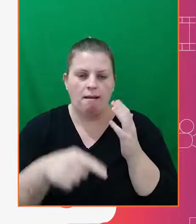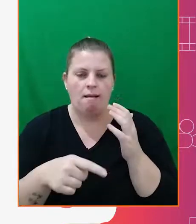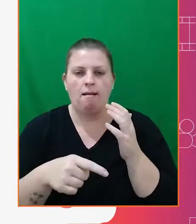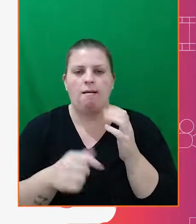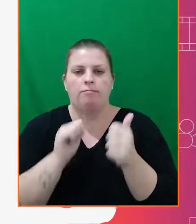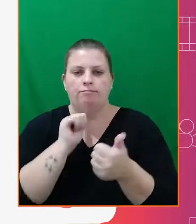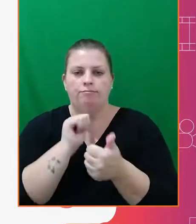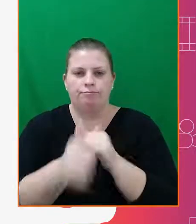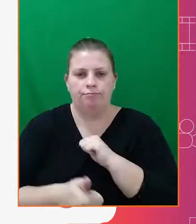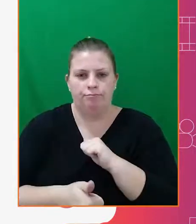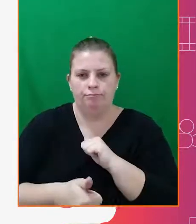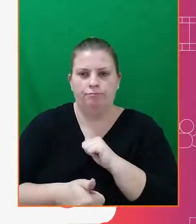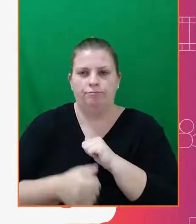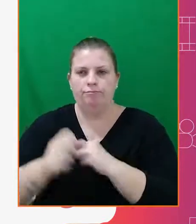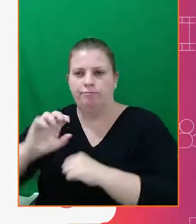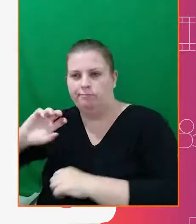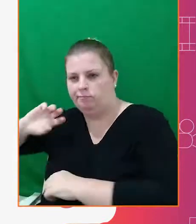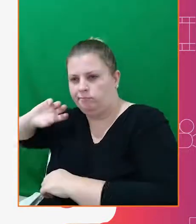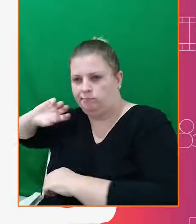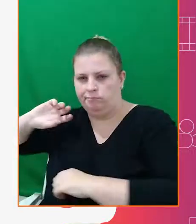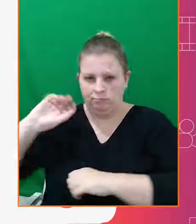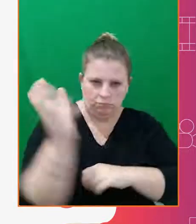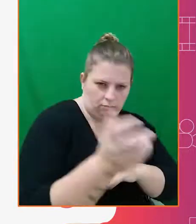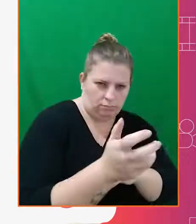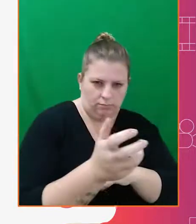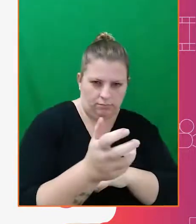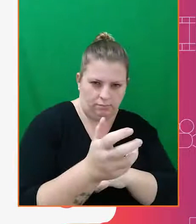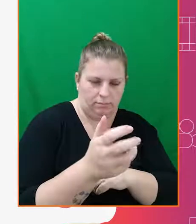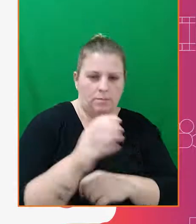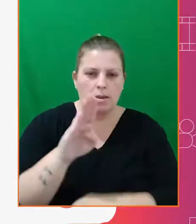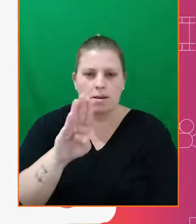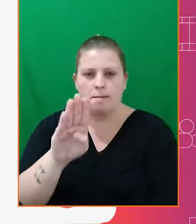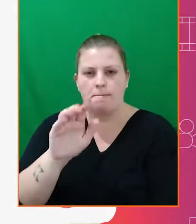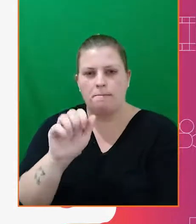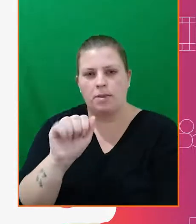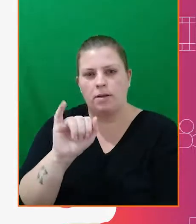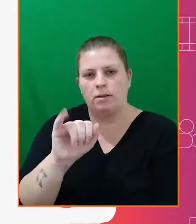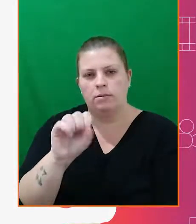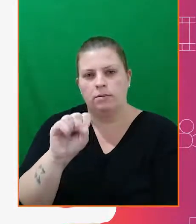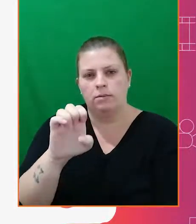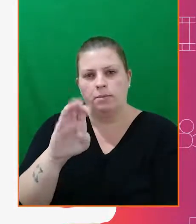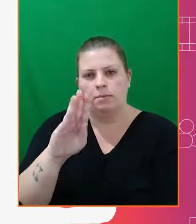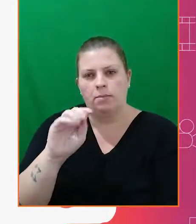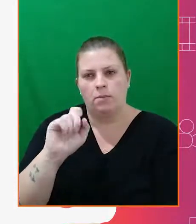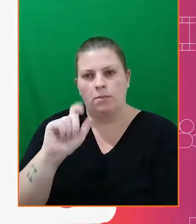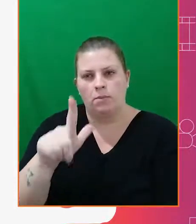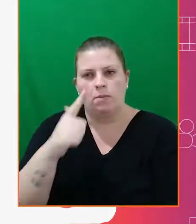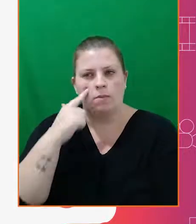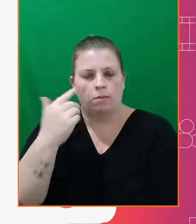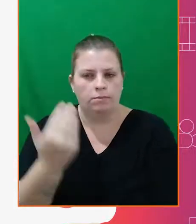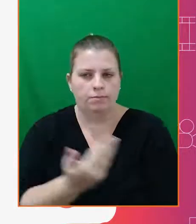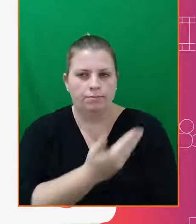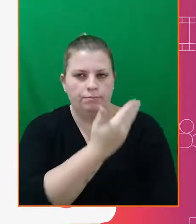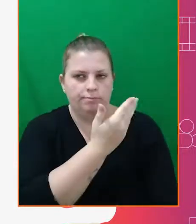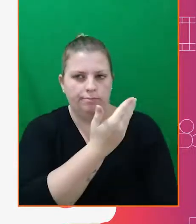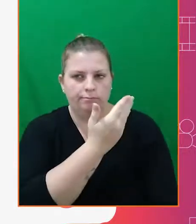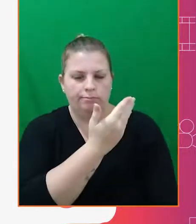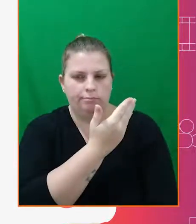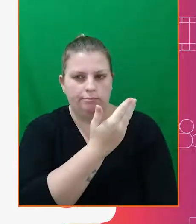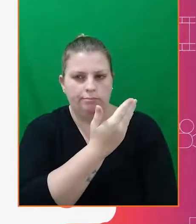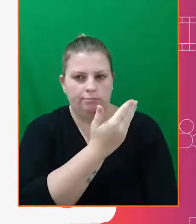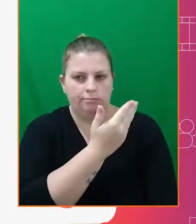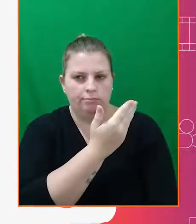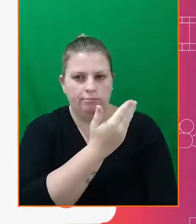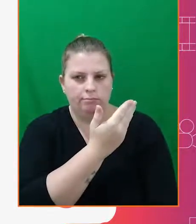arremessando a sua bola. A ação do jogador é retratada apenas por essas linhas mais escuras.